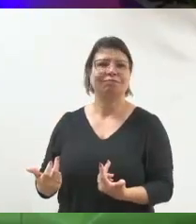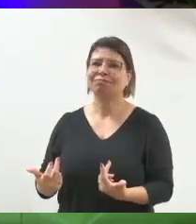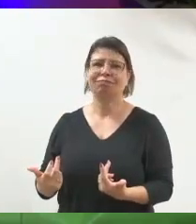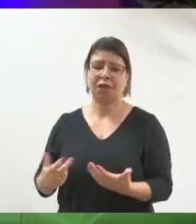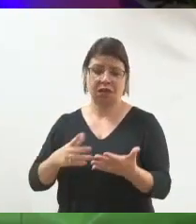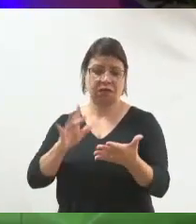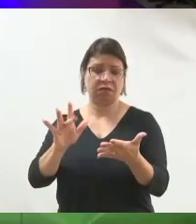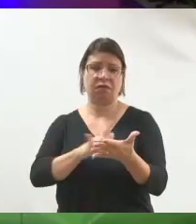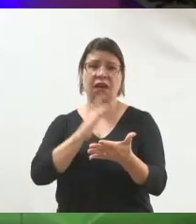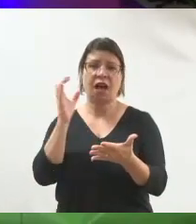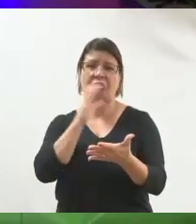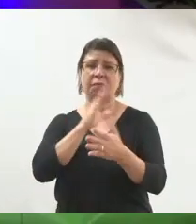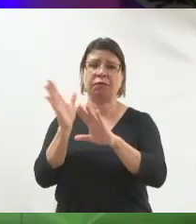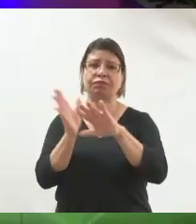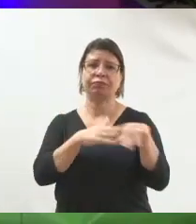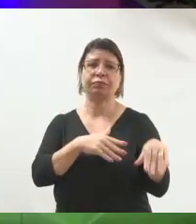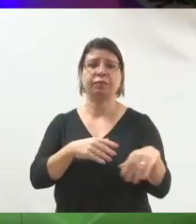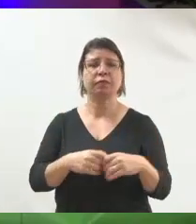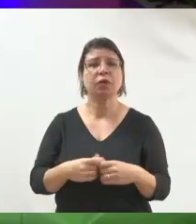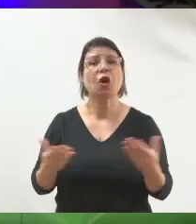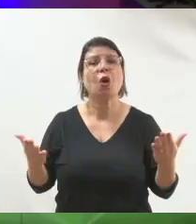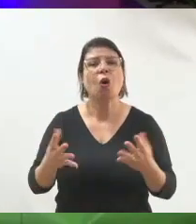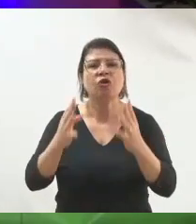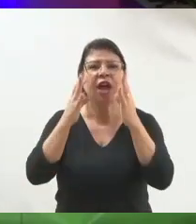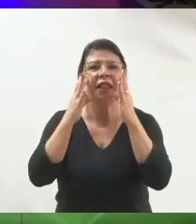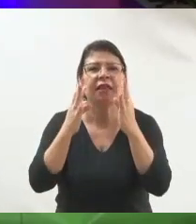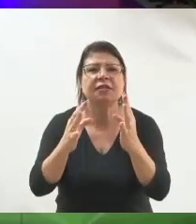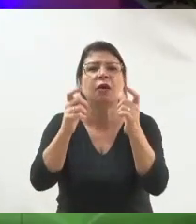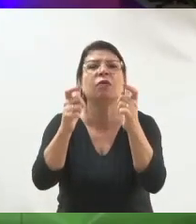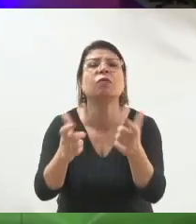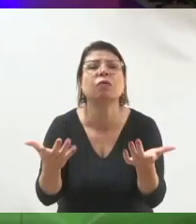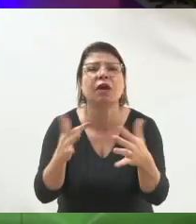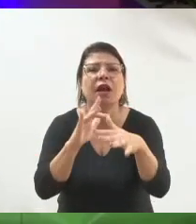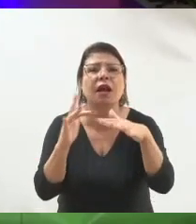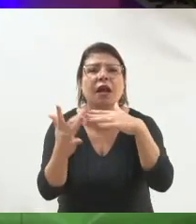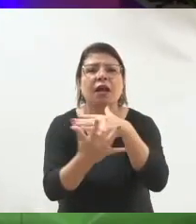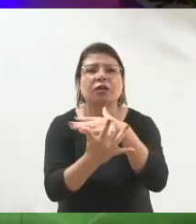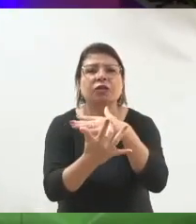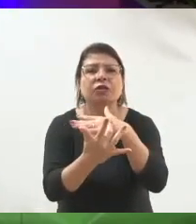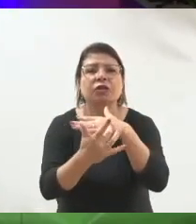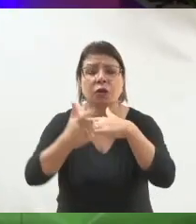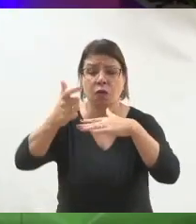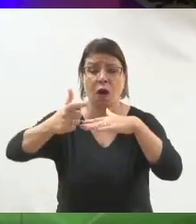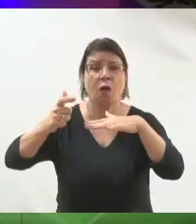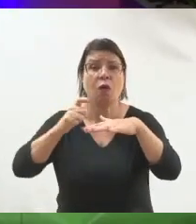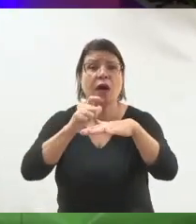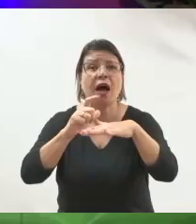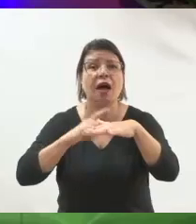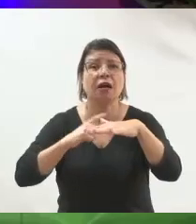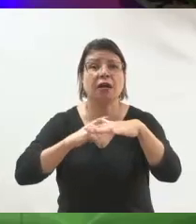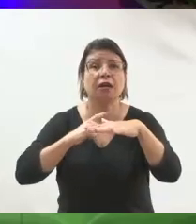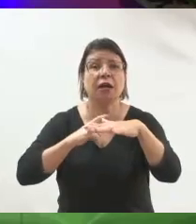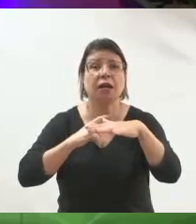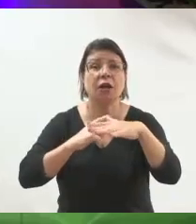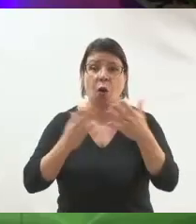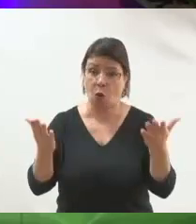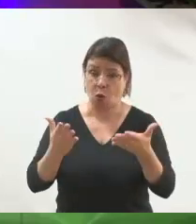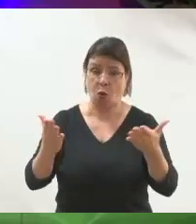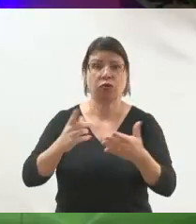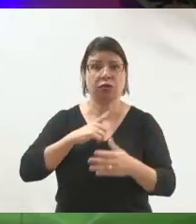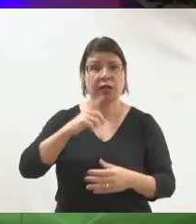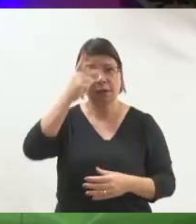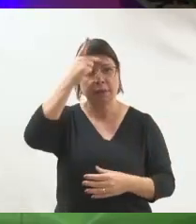E onde está a atenção das pessoas nas redes sociais? Onde está... Olha, tem certeza que tem gente nos assistindo hoje,